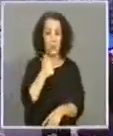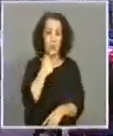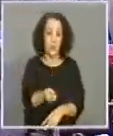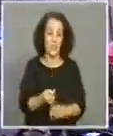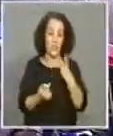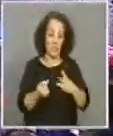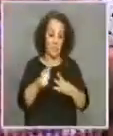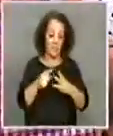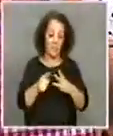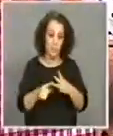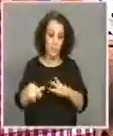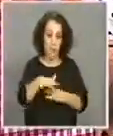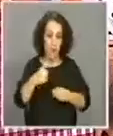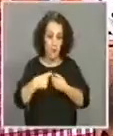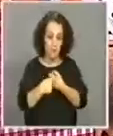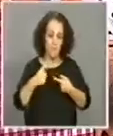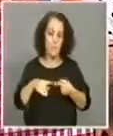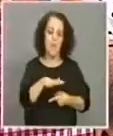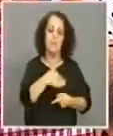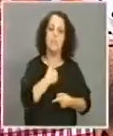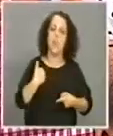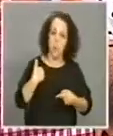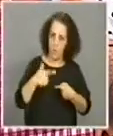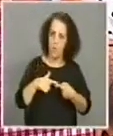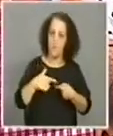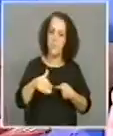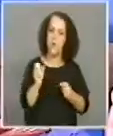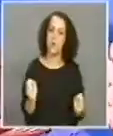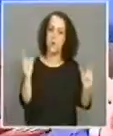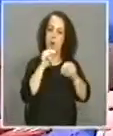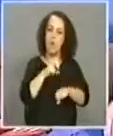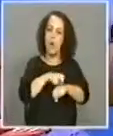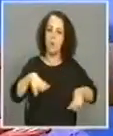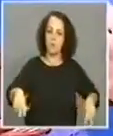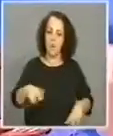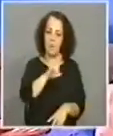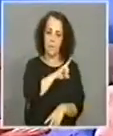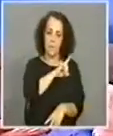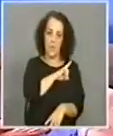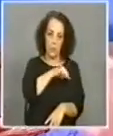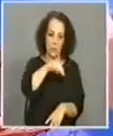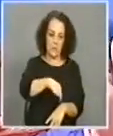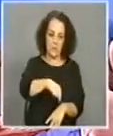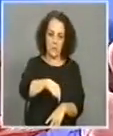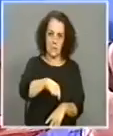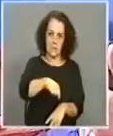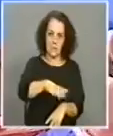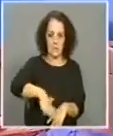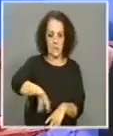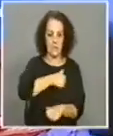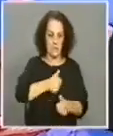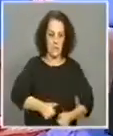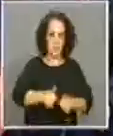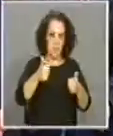domínios, é verdade, um na área da saúde com um novo hospital privado que vai ficar aqui localizado precisamente na nossa cidade de Penafiel